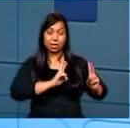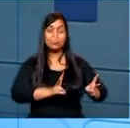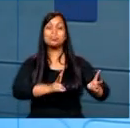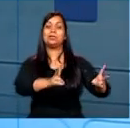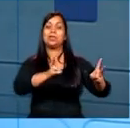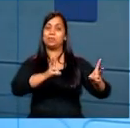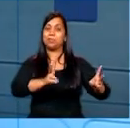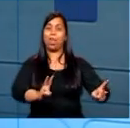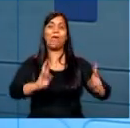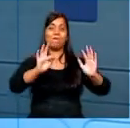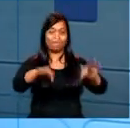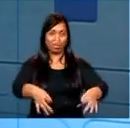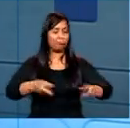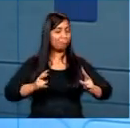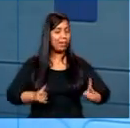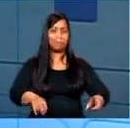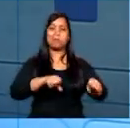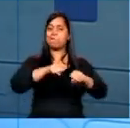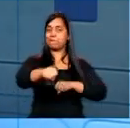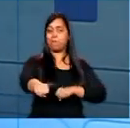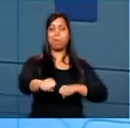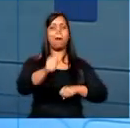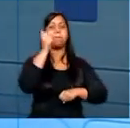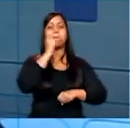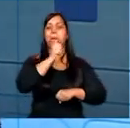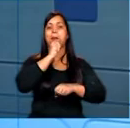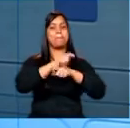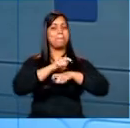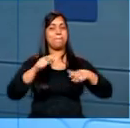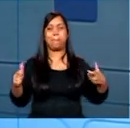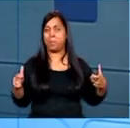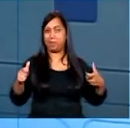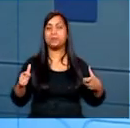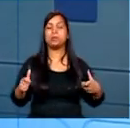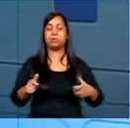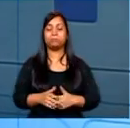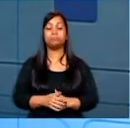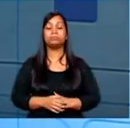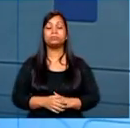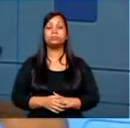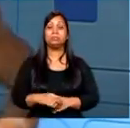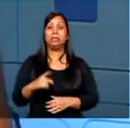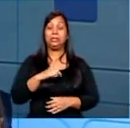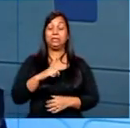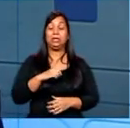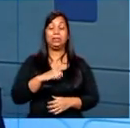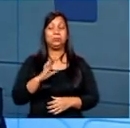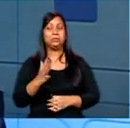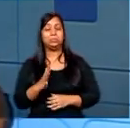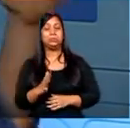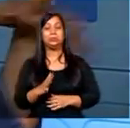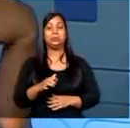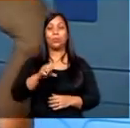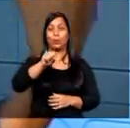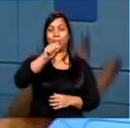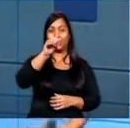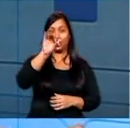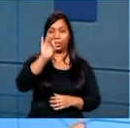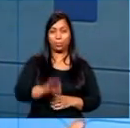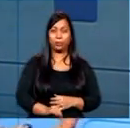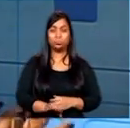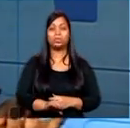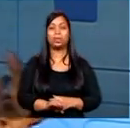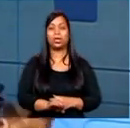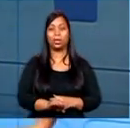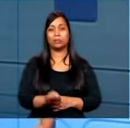finaliza o cursinho também. Sempre a maioria de mulheres que finalizam esse cursinho. A gente tem, assim, estimativa também de cerca de 80